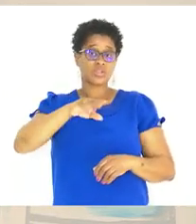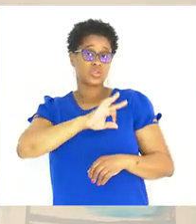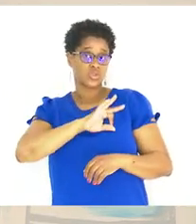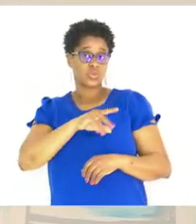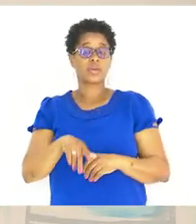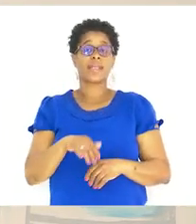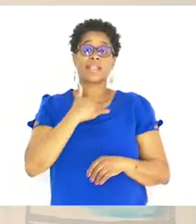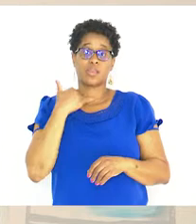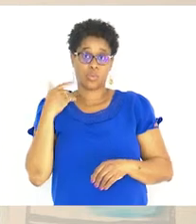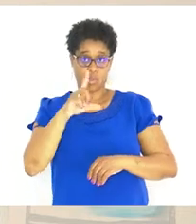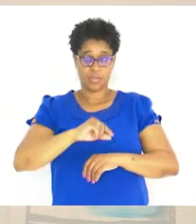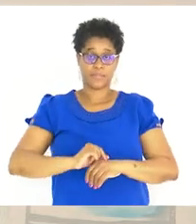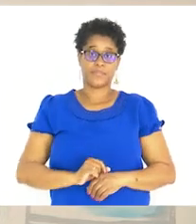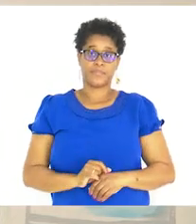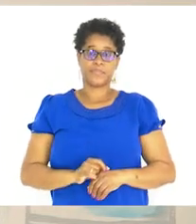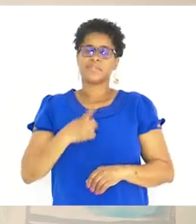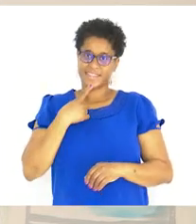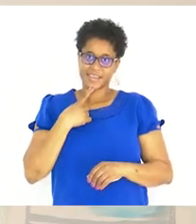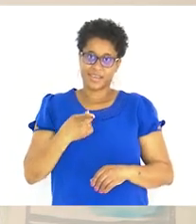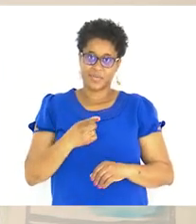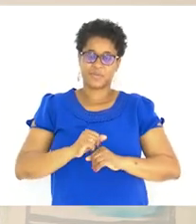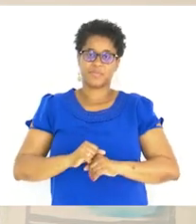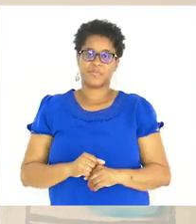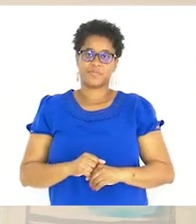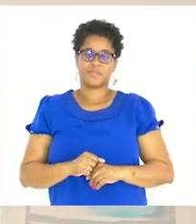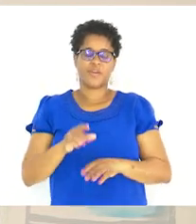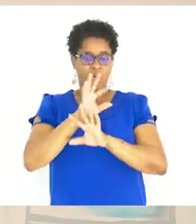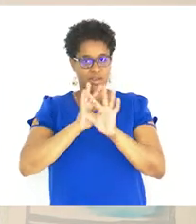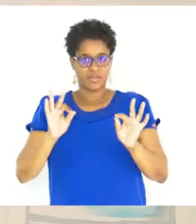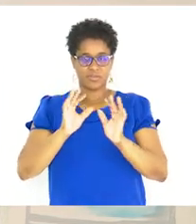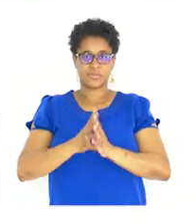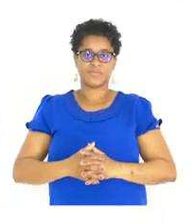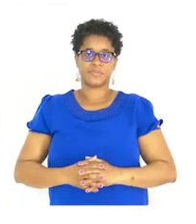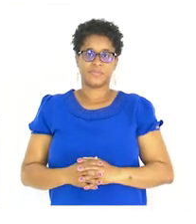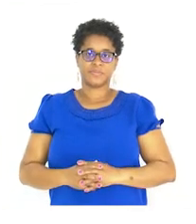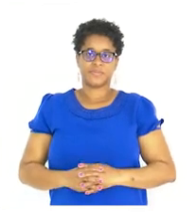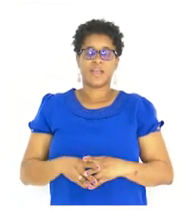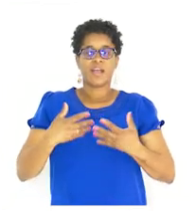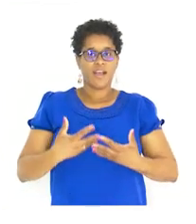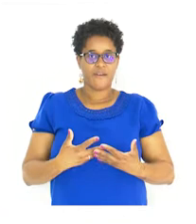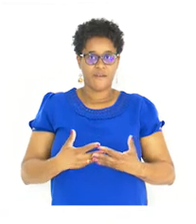Que é tio Perceberam? Ótimo Agora